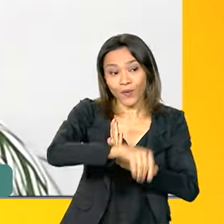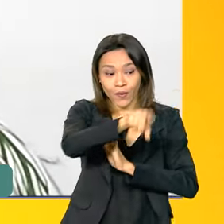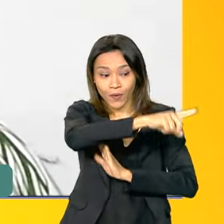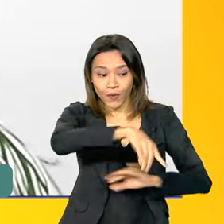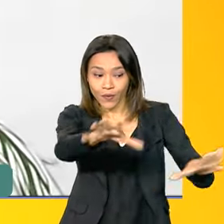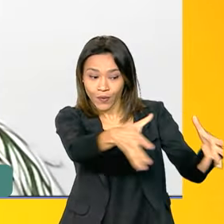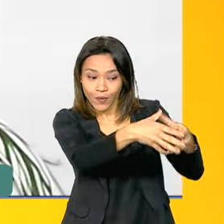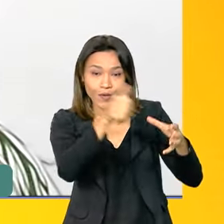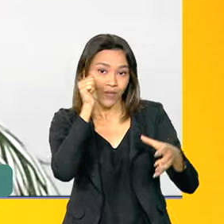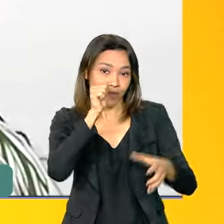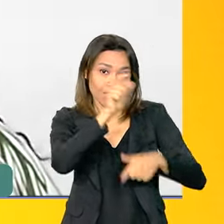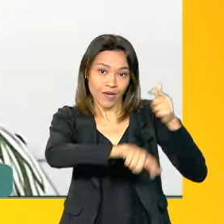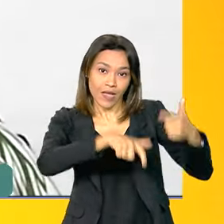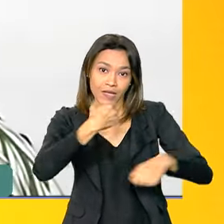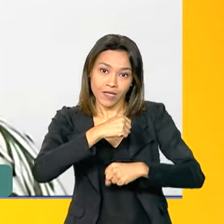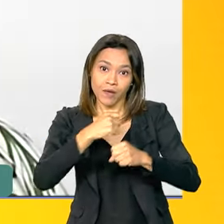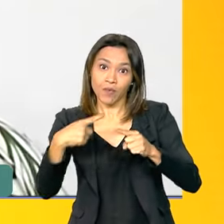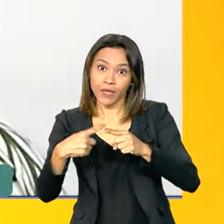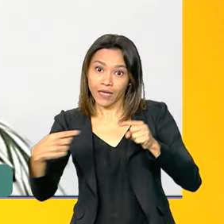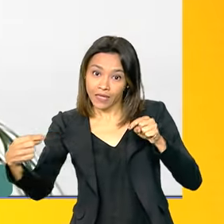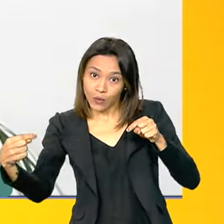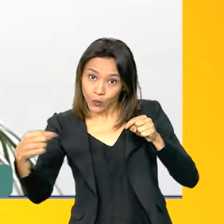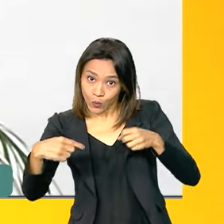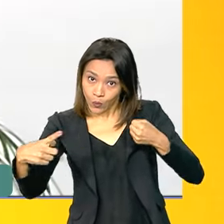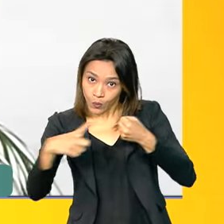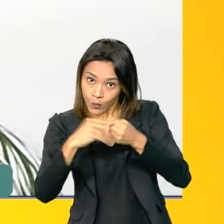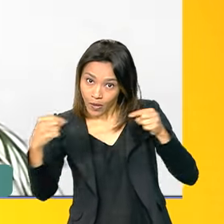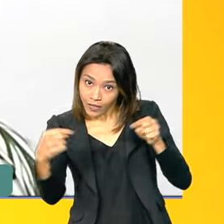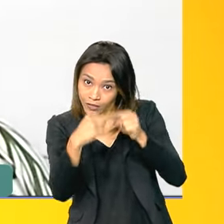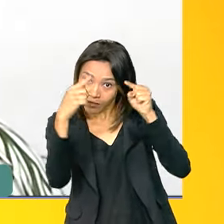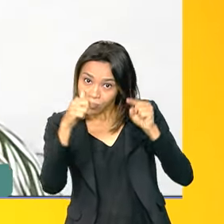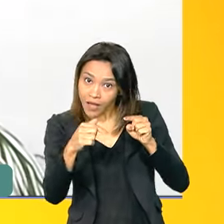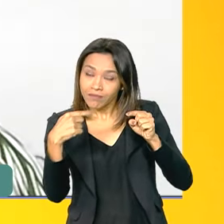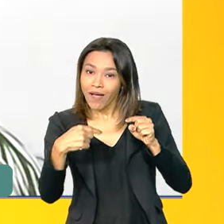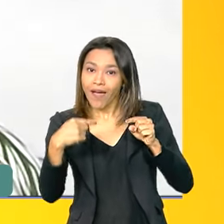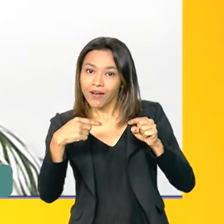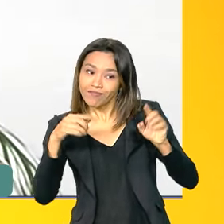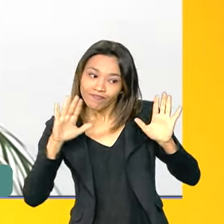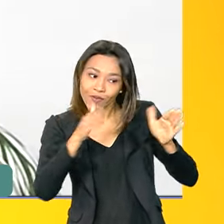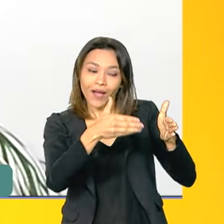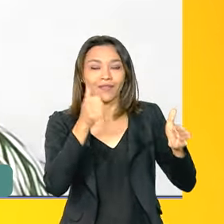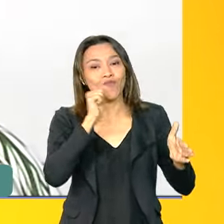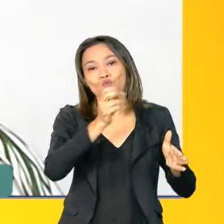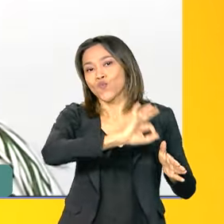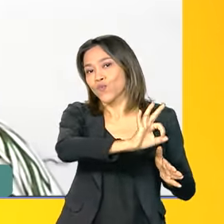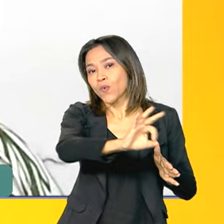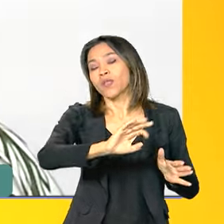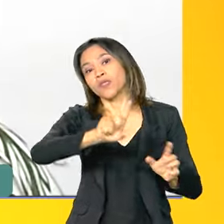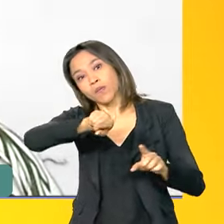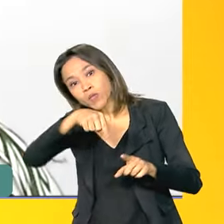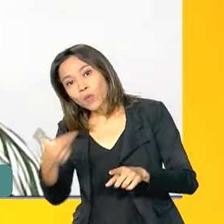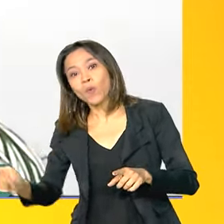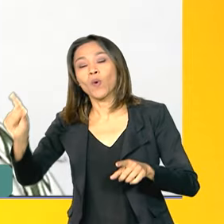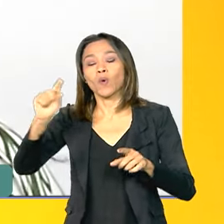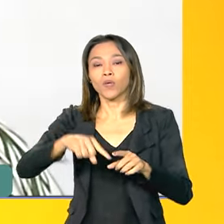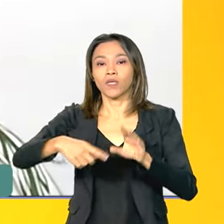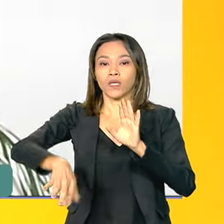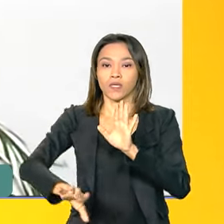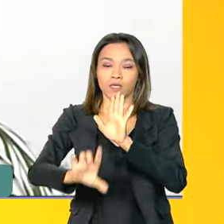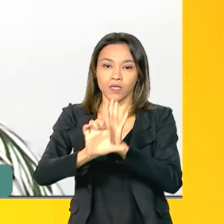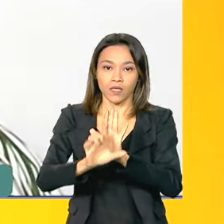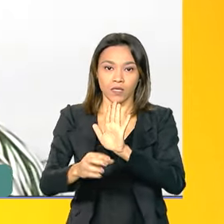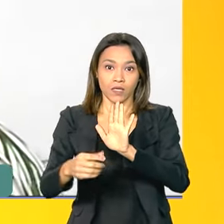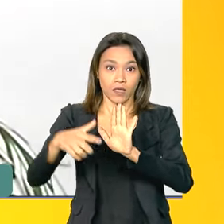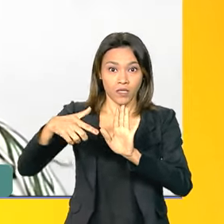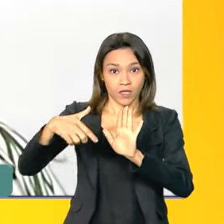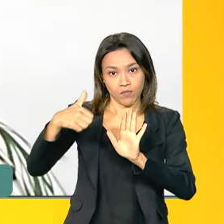aqueles que estavam elencados no artigo 7º eram atribuídos a ela. Com a Emenda Constitucional 72, isso começou a ser